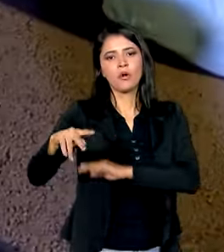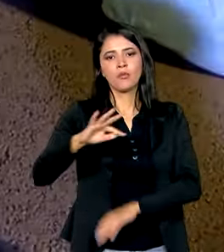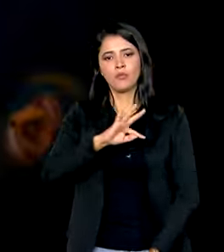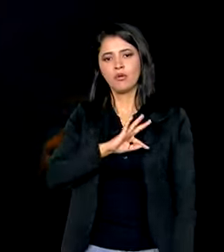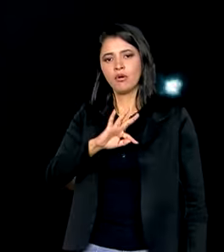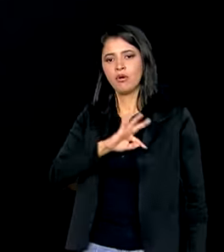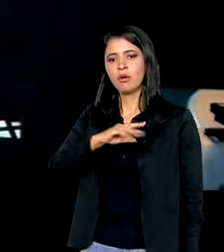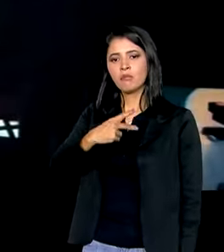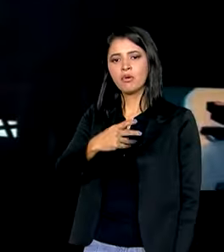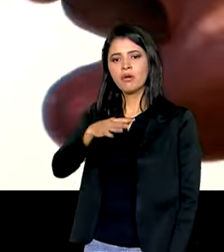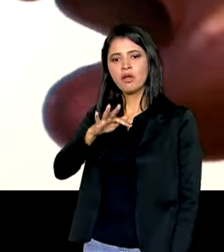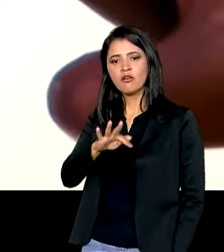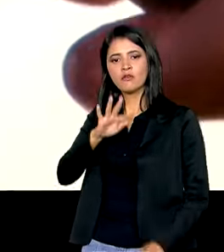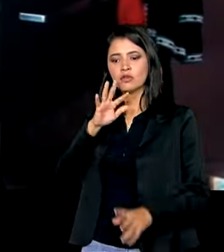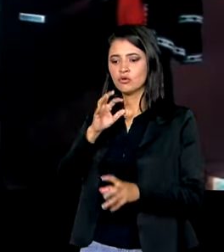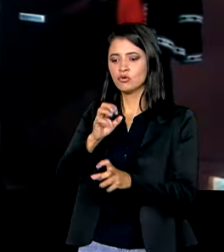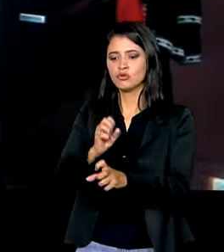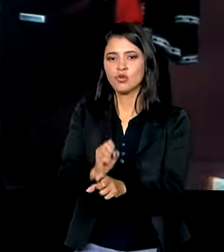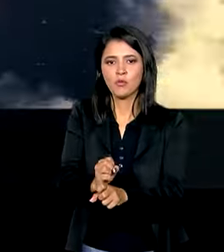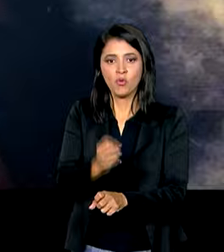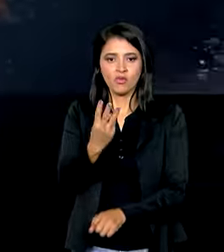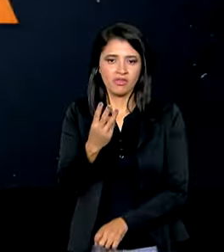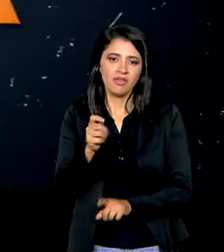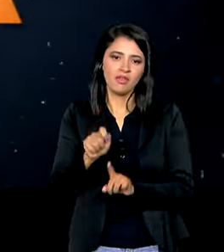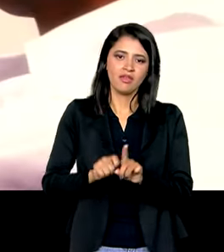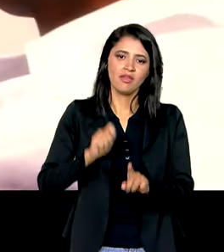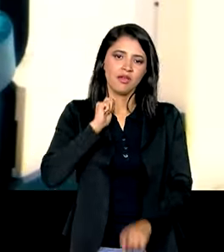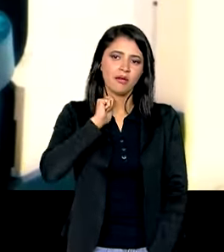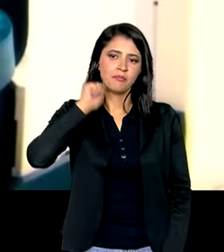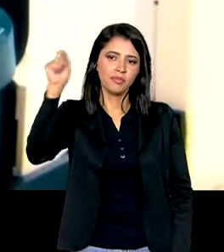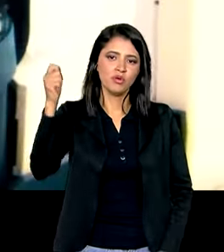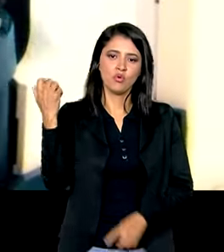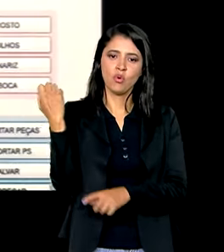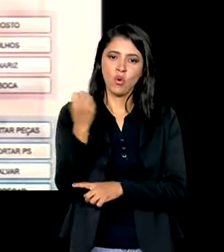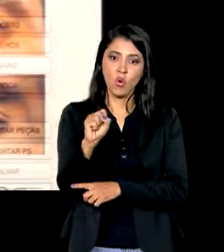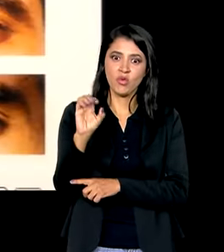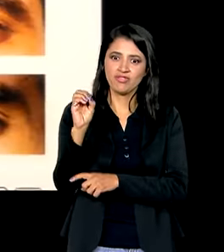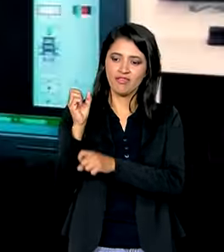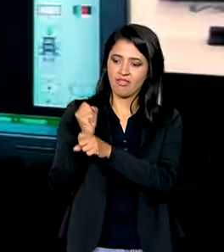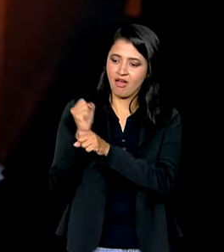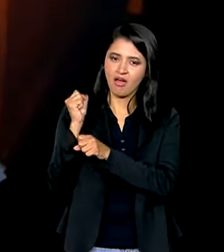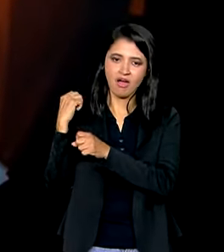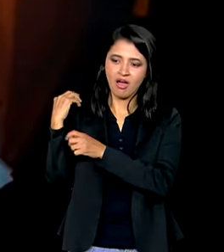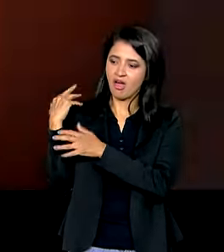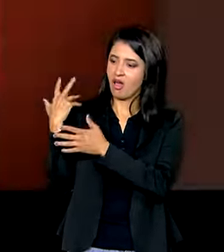Federal, que completou neste 3 de abril 80 anos de história.